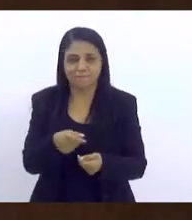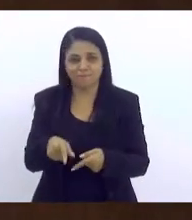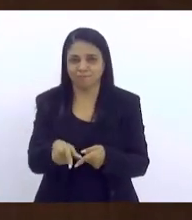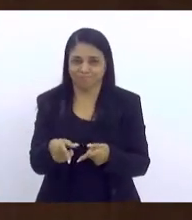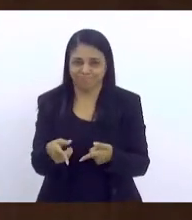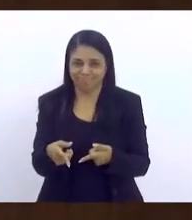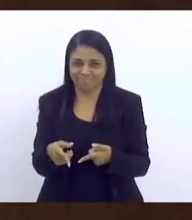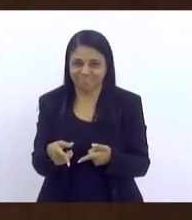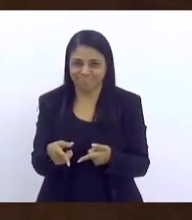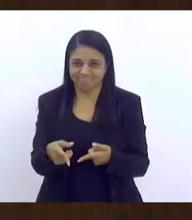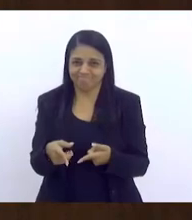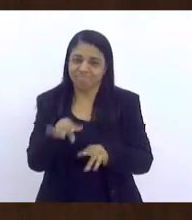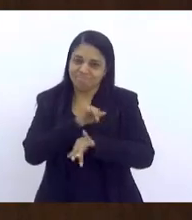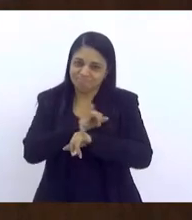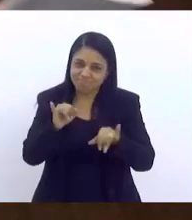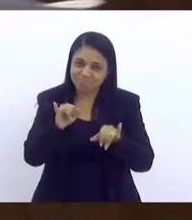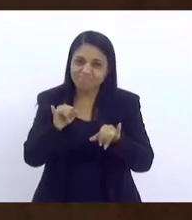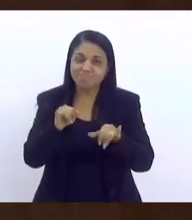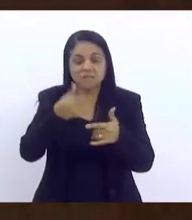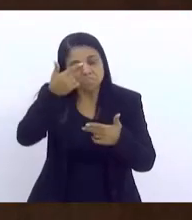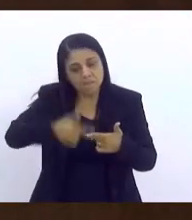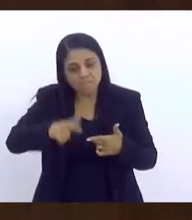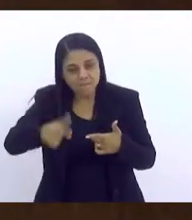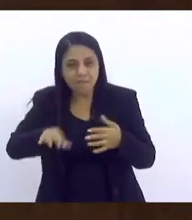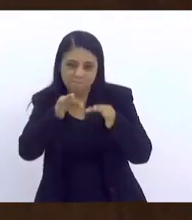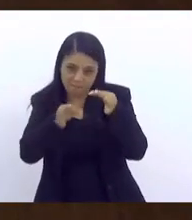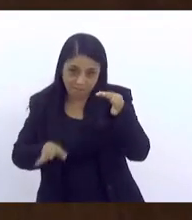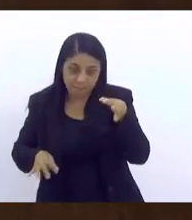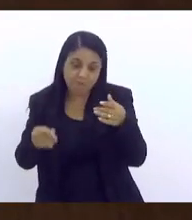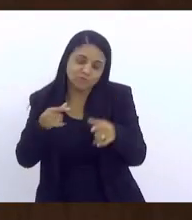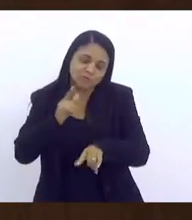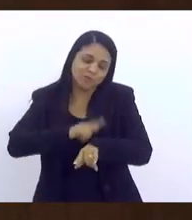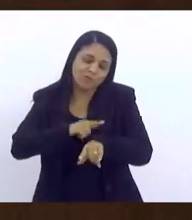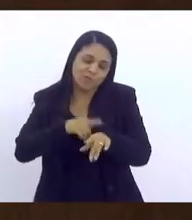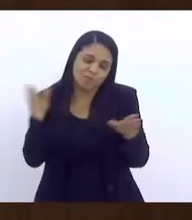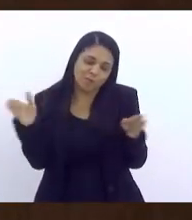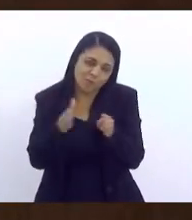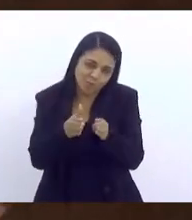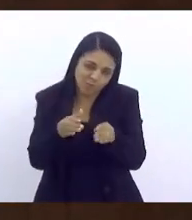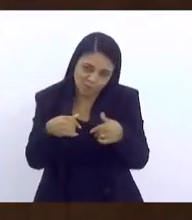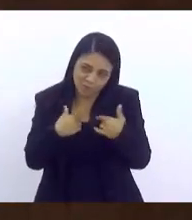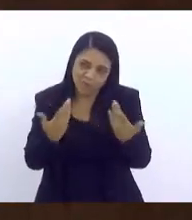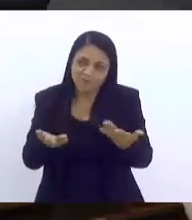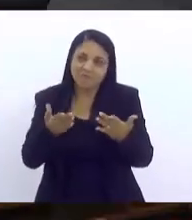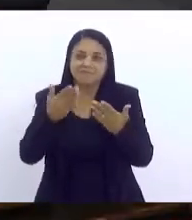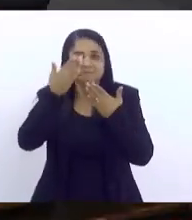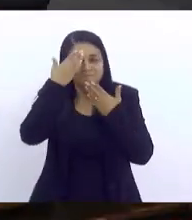Só isso que eu tenho para falar, tem mais coisas, mas não adianta, porque o tempo é curto. Não vou me prolongar.